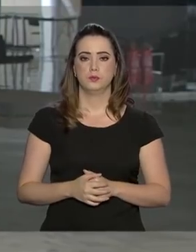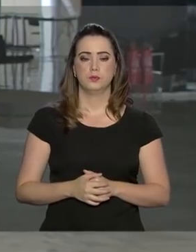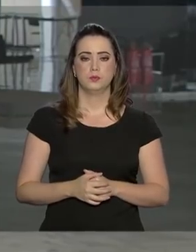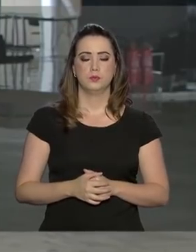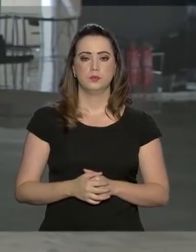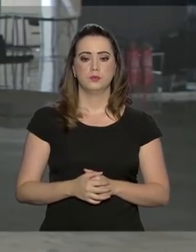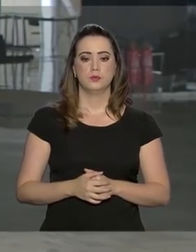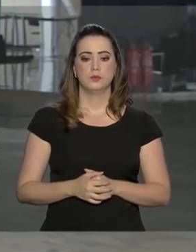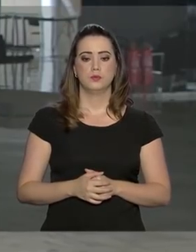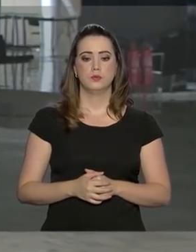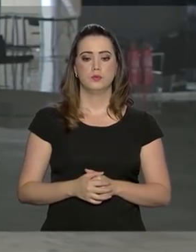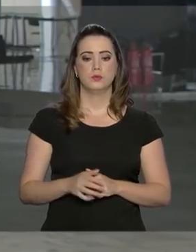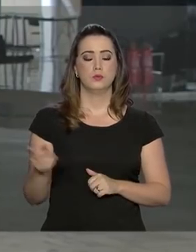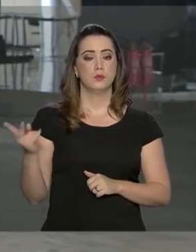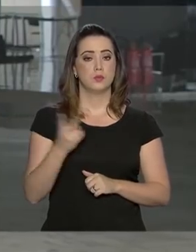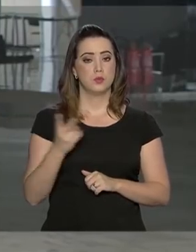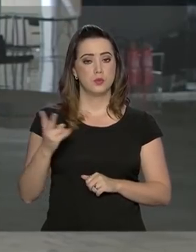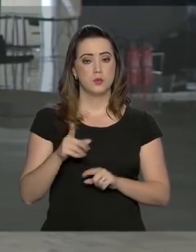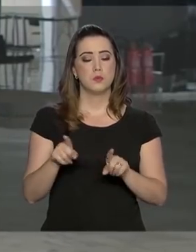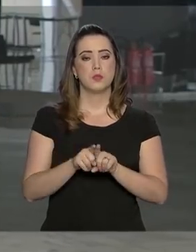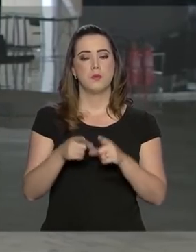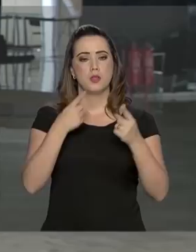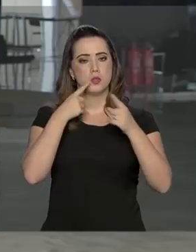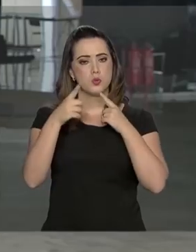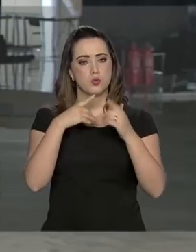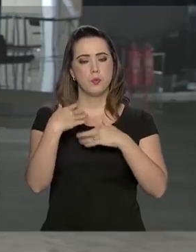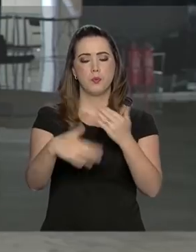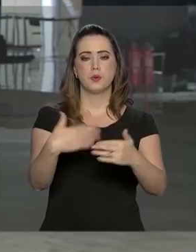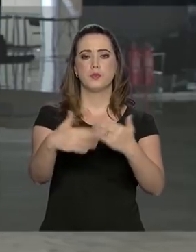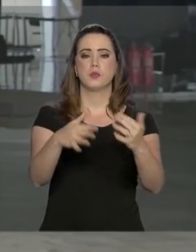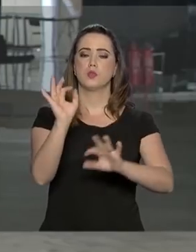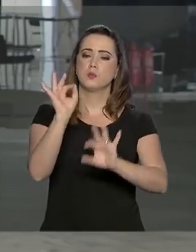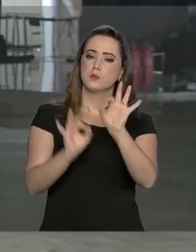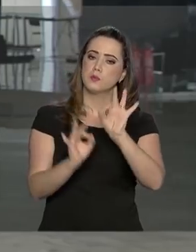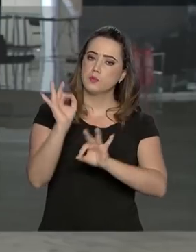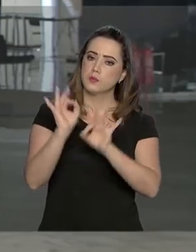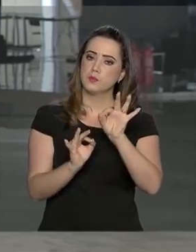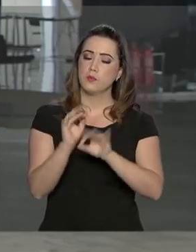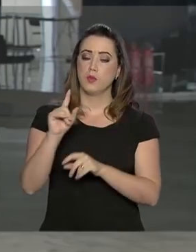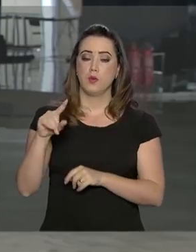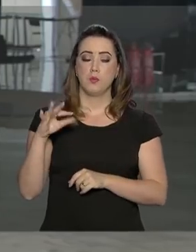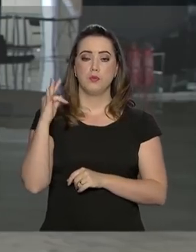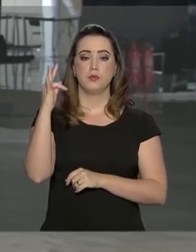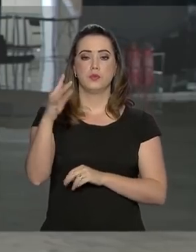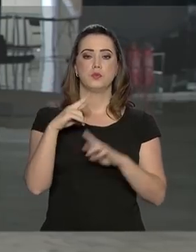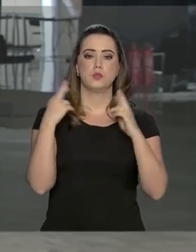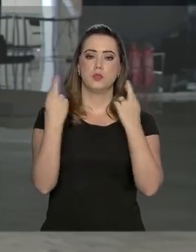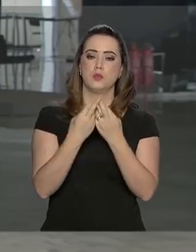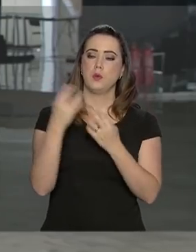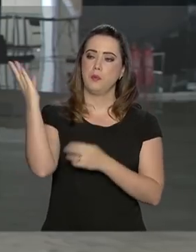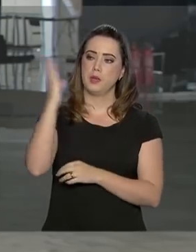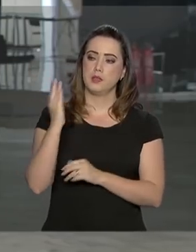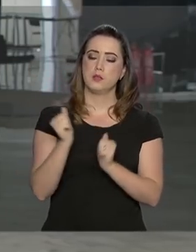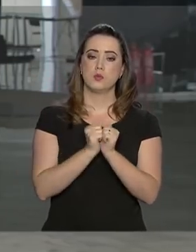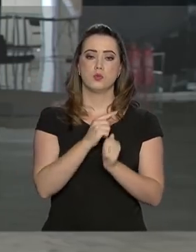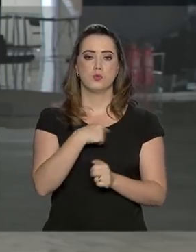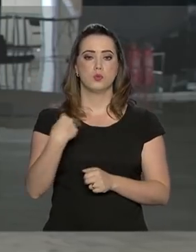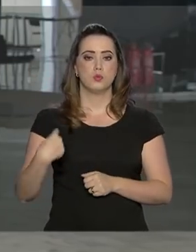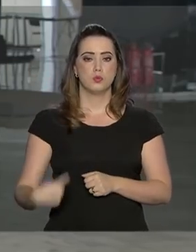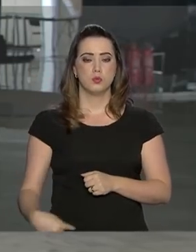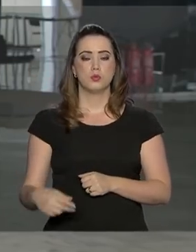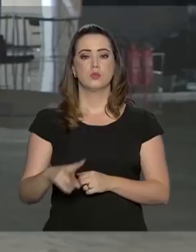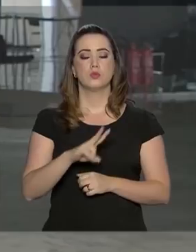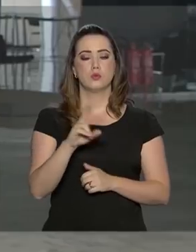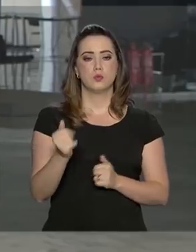Hamilton Mourão e Ernesto Araújo também discutiram sobre o processo preparatório para a próxima reunião Brasil e China. O vice